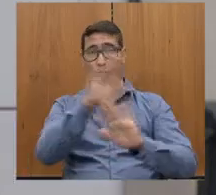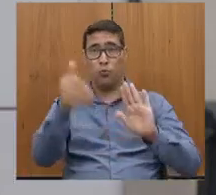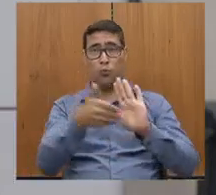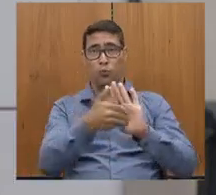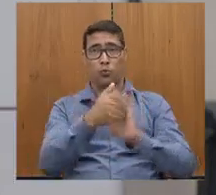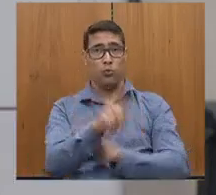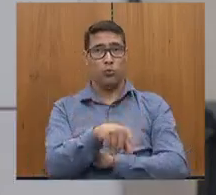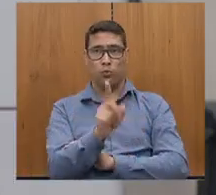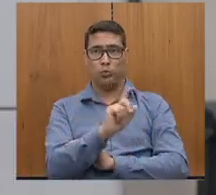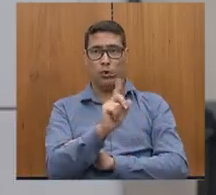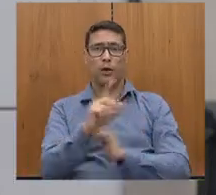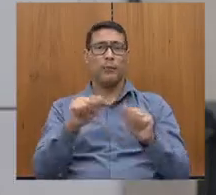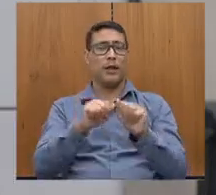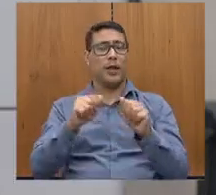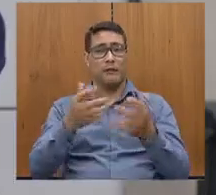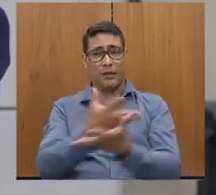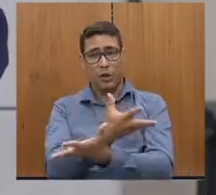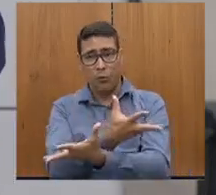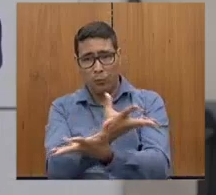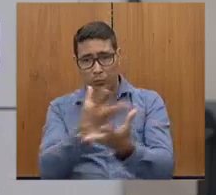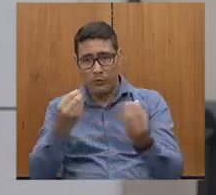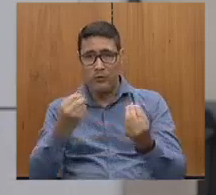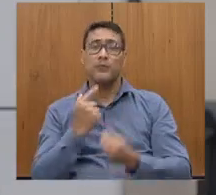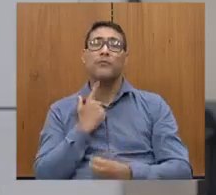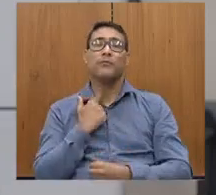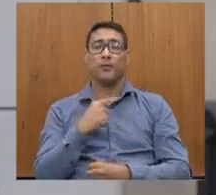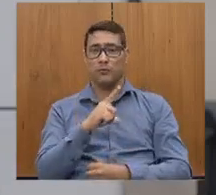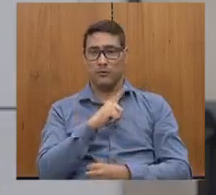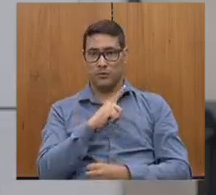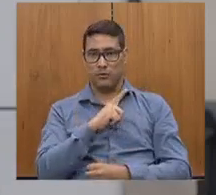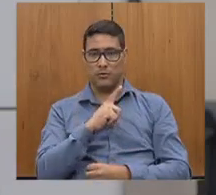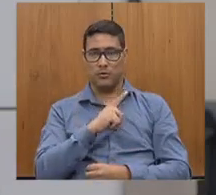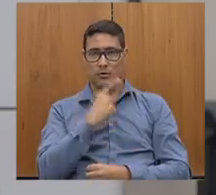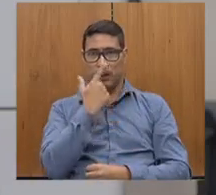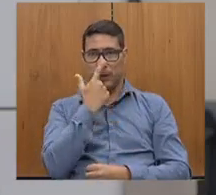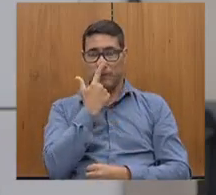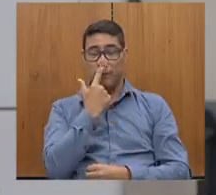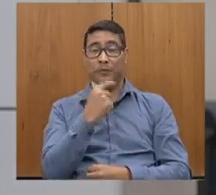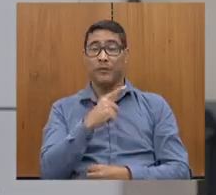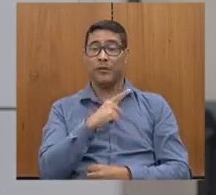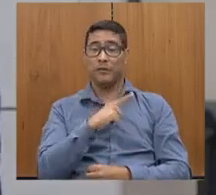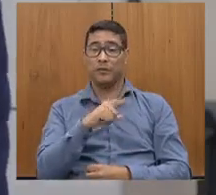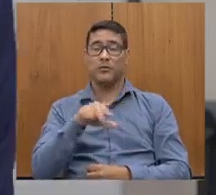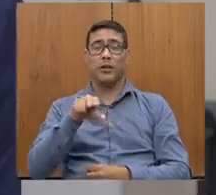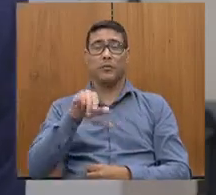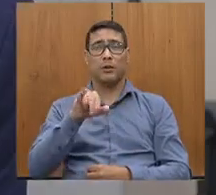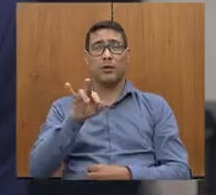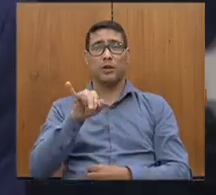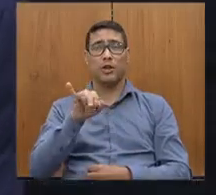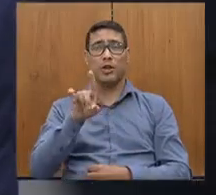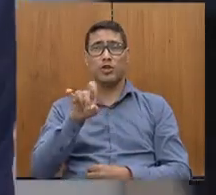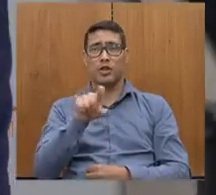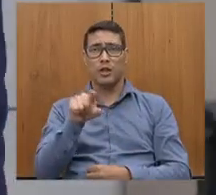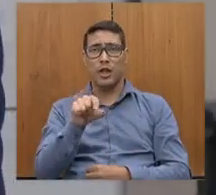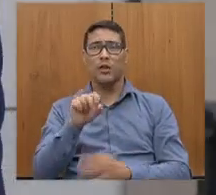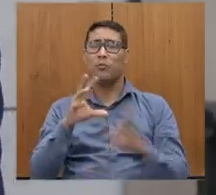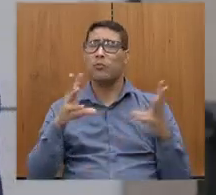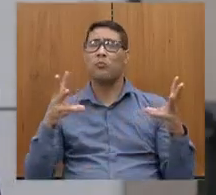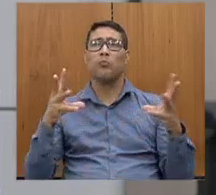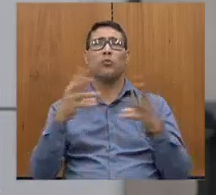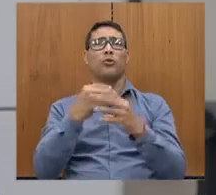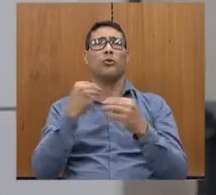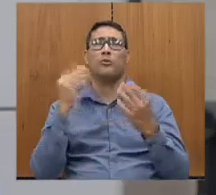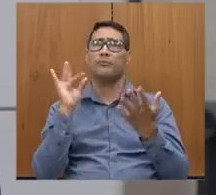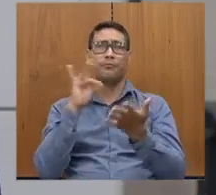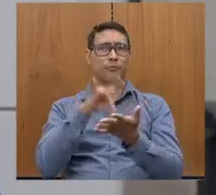muito e tem vontade de fazer tudo. isso transparece assim com uma nitidez, de forma muito verdadeira, ou